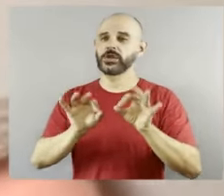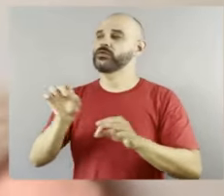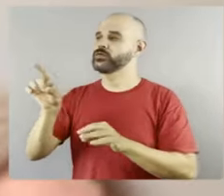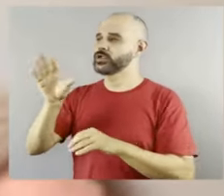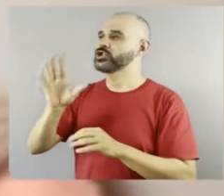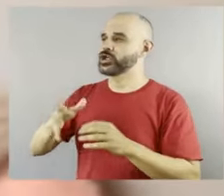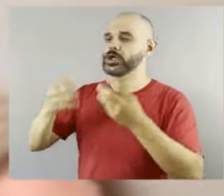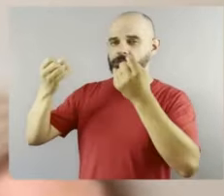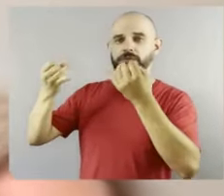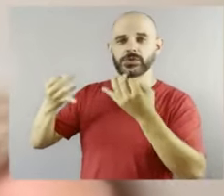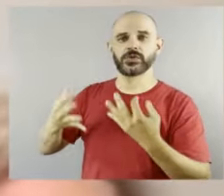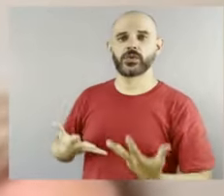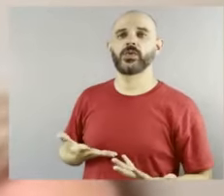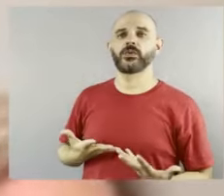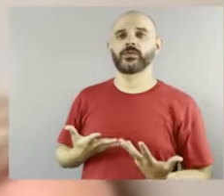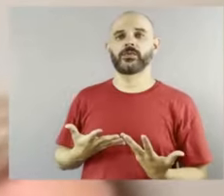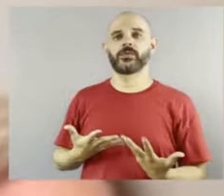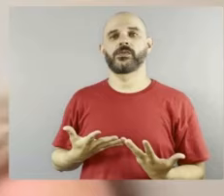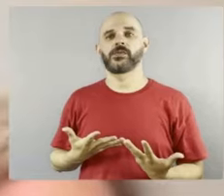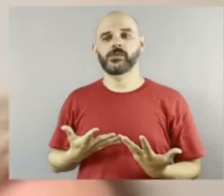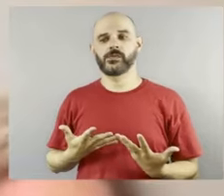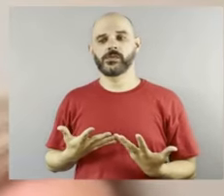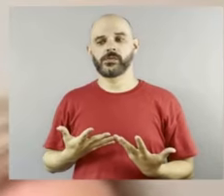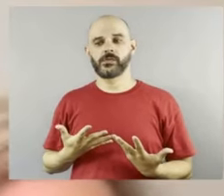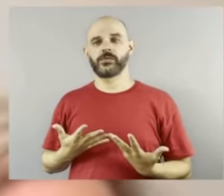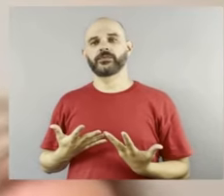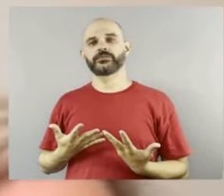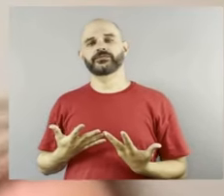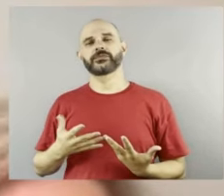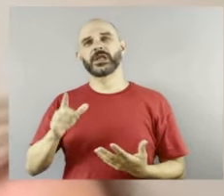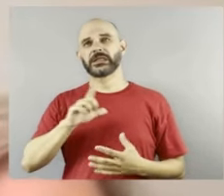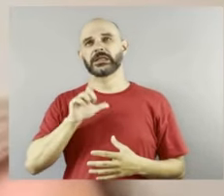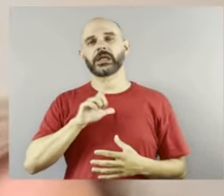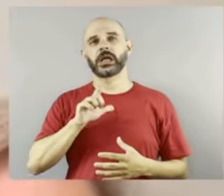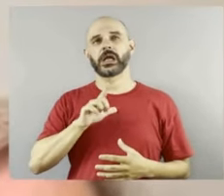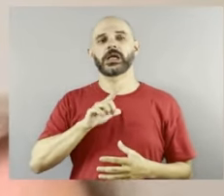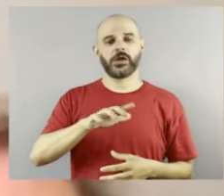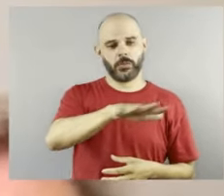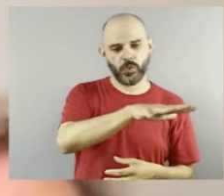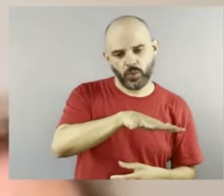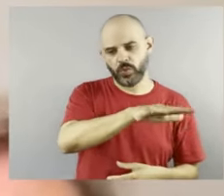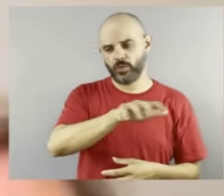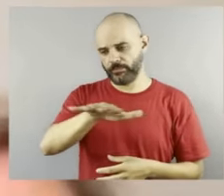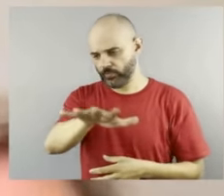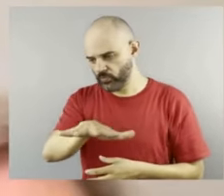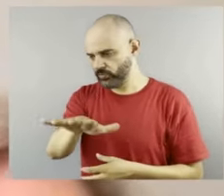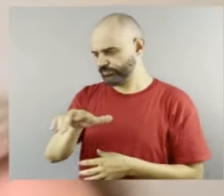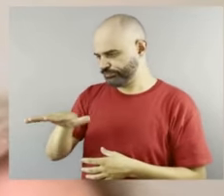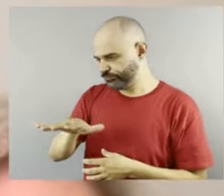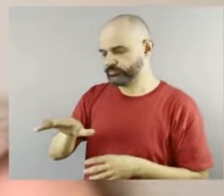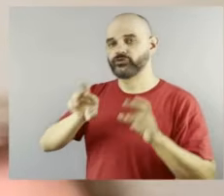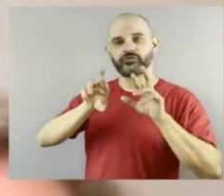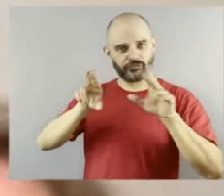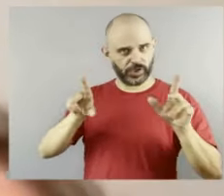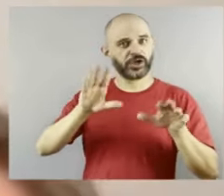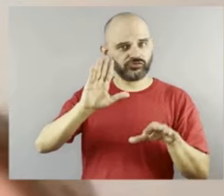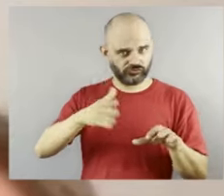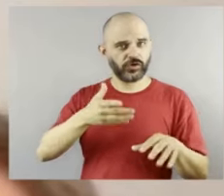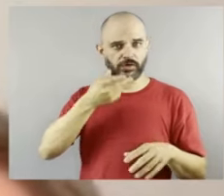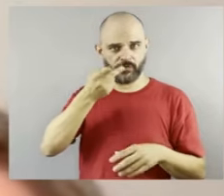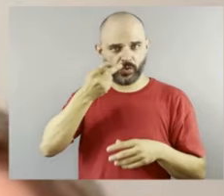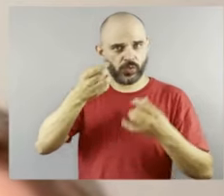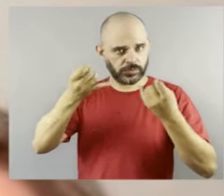a questão de vários tipos de públicos diferentes, não? E... É, quando você oportuniza, né, e